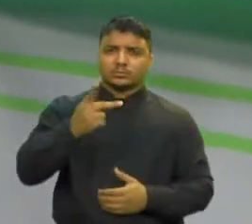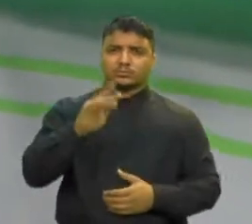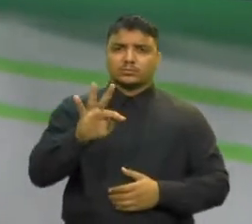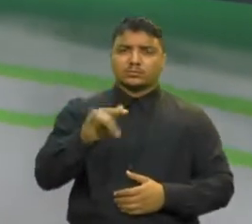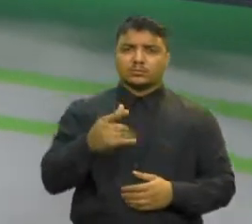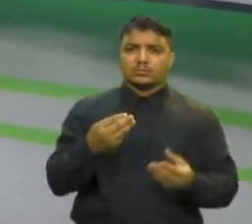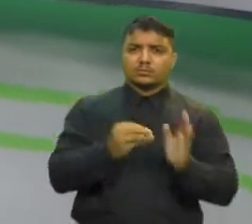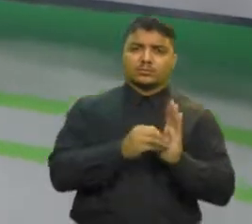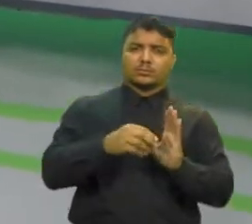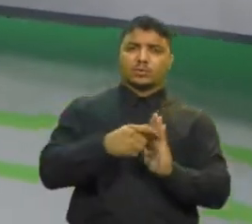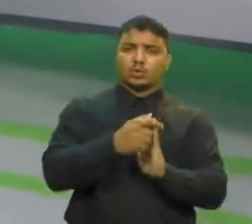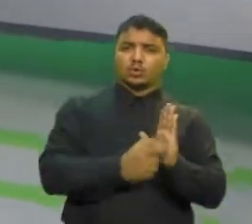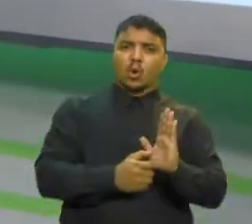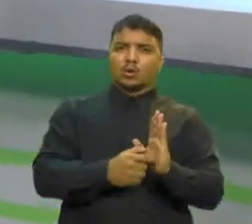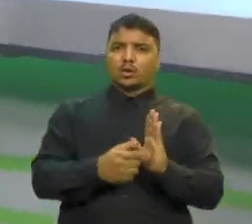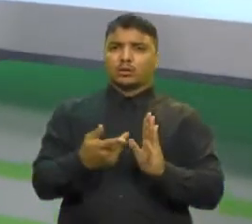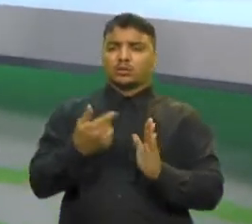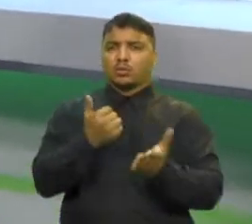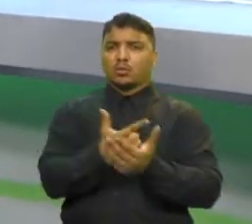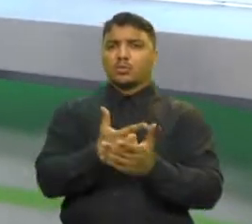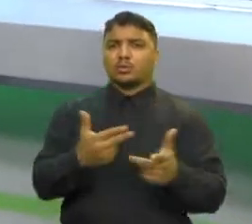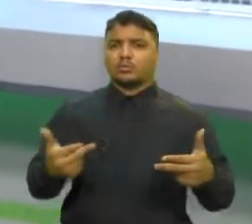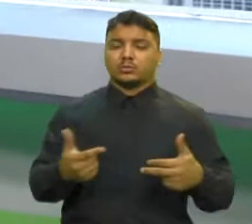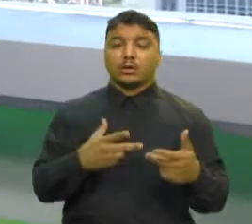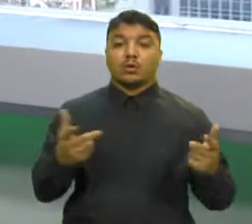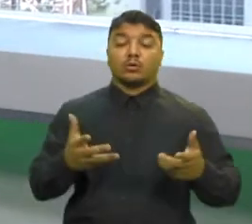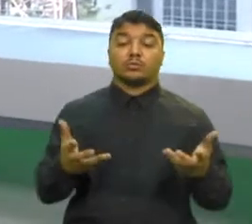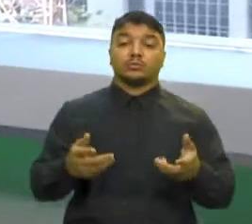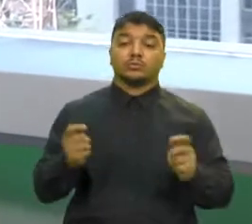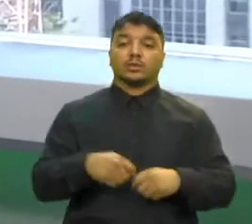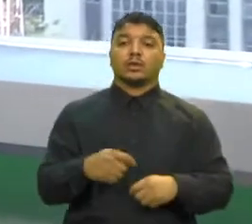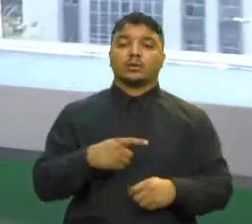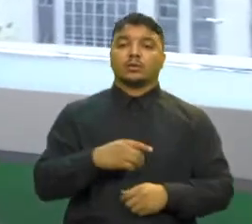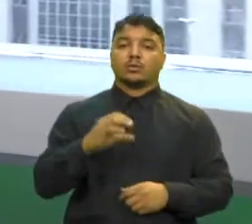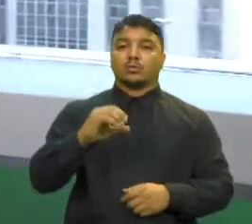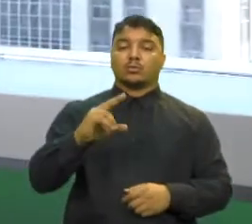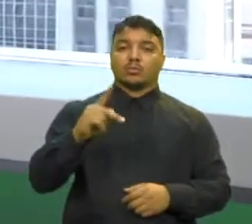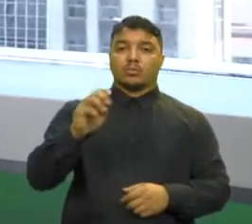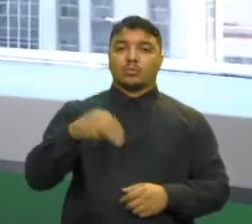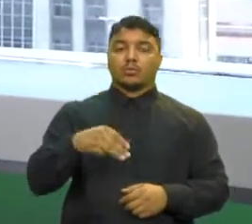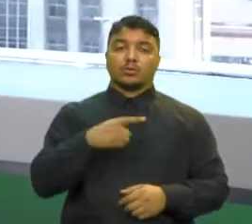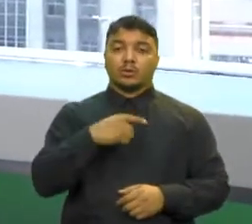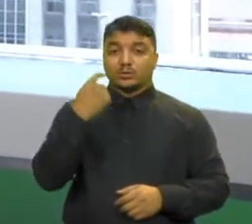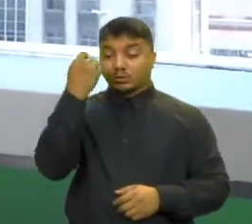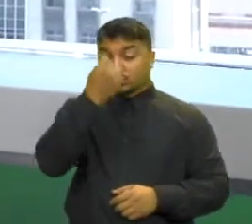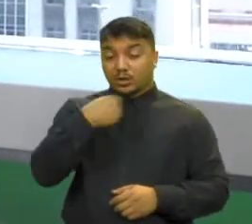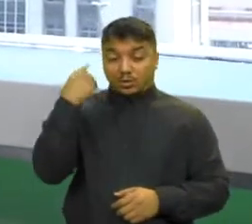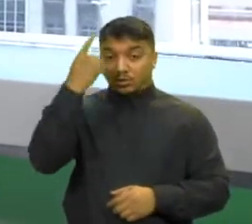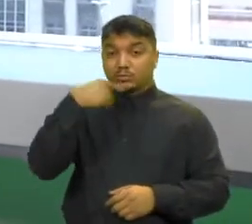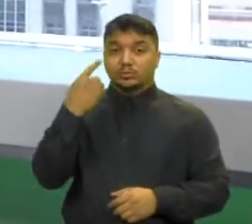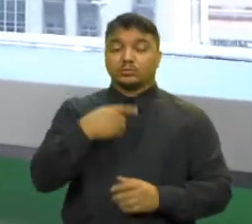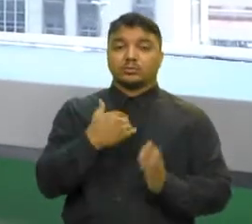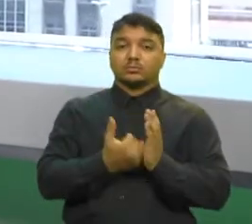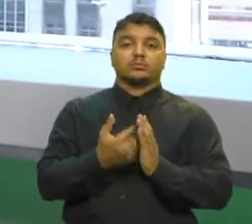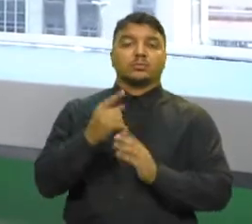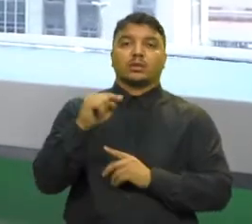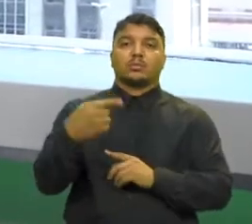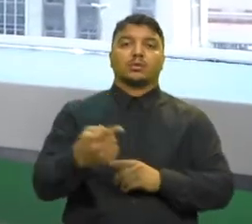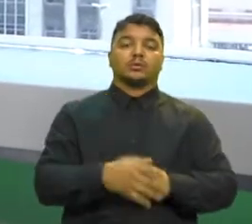fiscal na hora da compra? Agora é possível cadastrar o cupom fiscal até 6 horas após a emissão